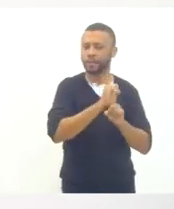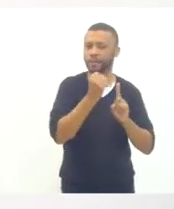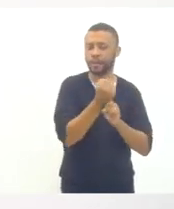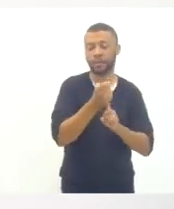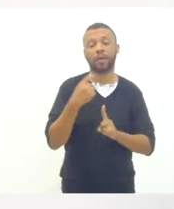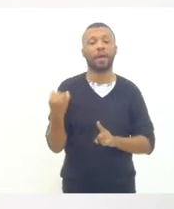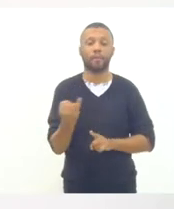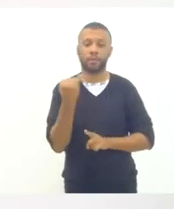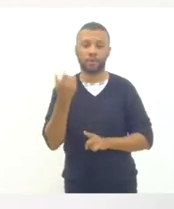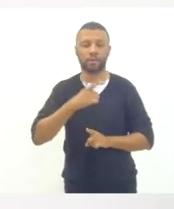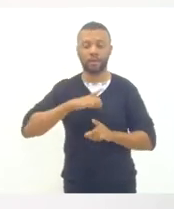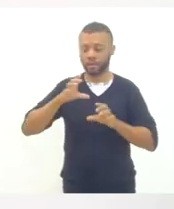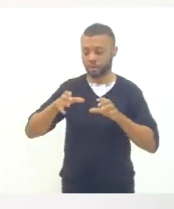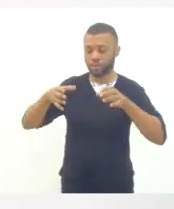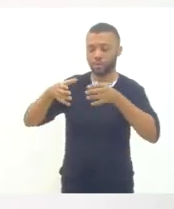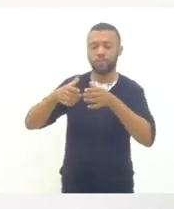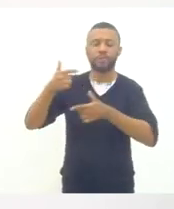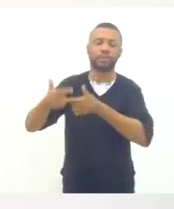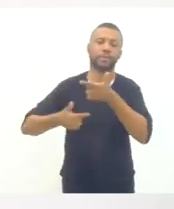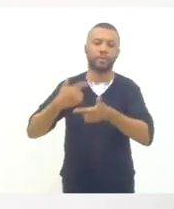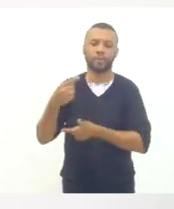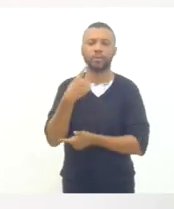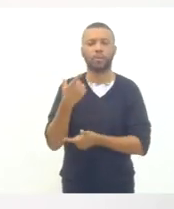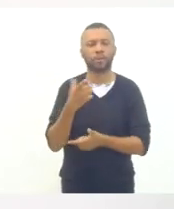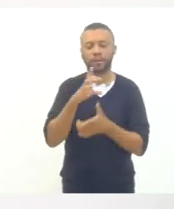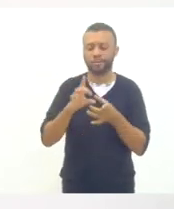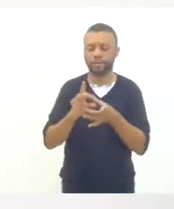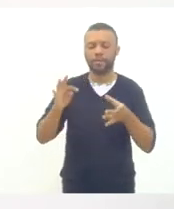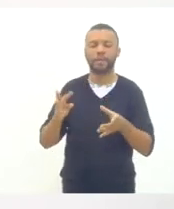trabalho para que a gente possa democraticamente